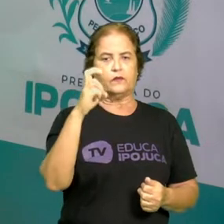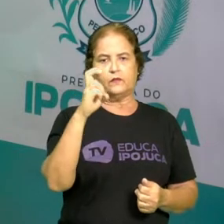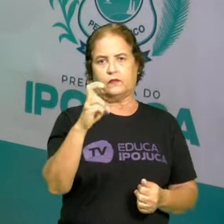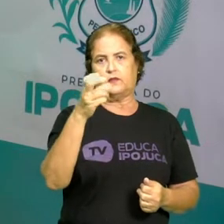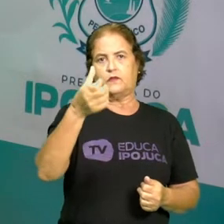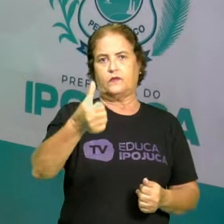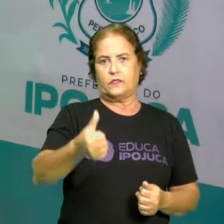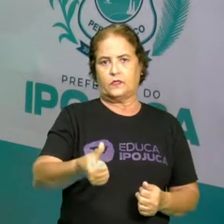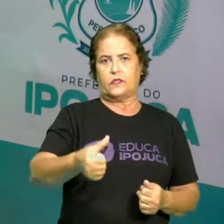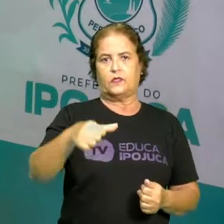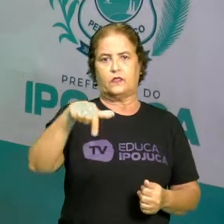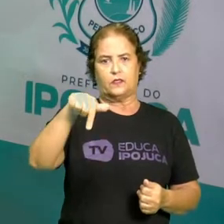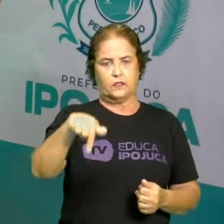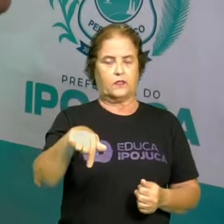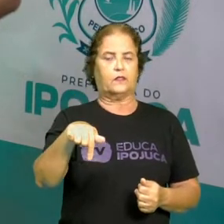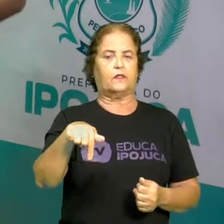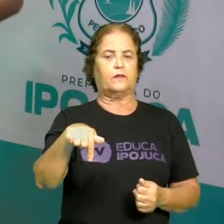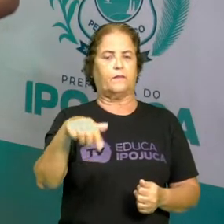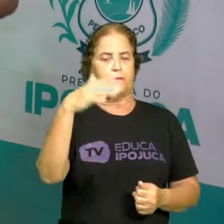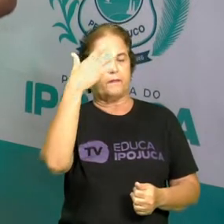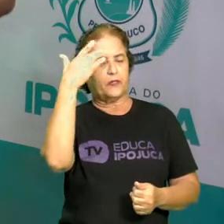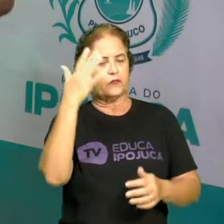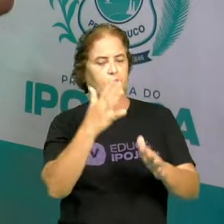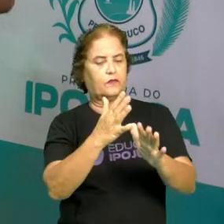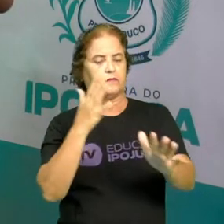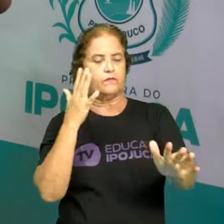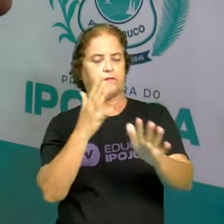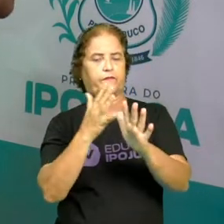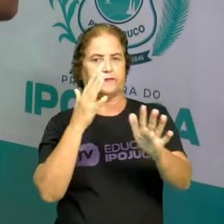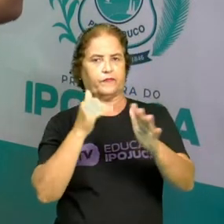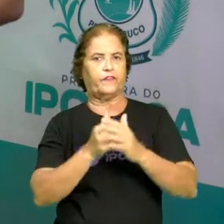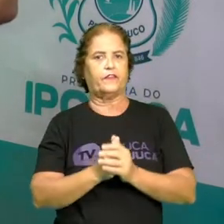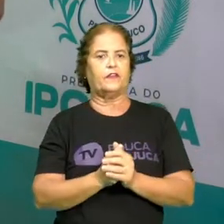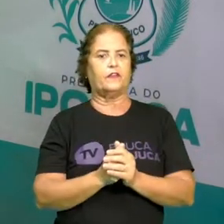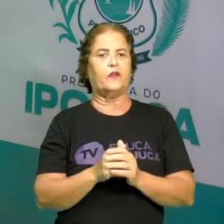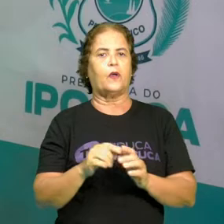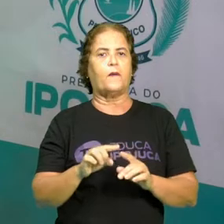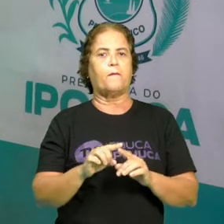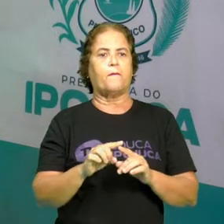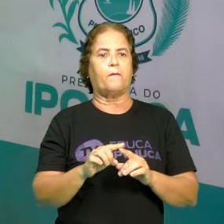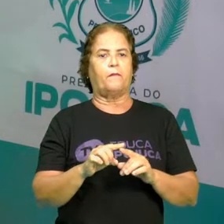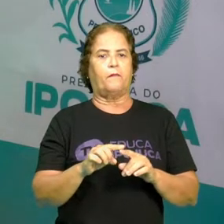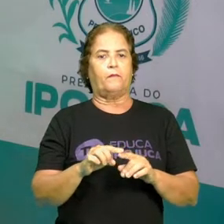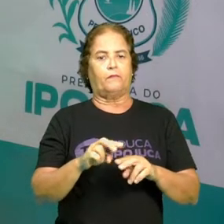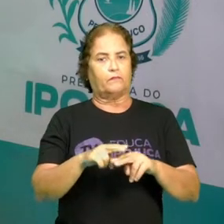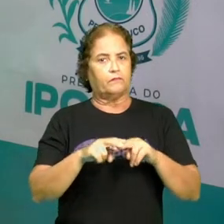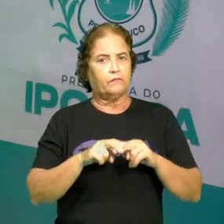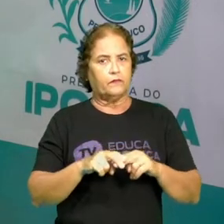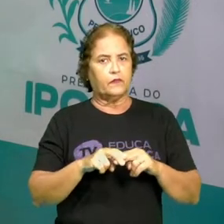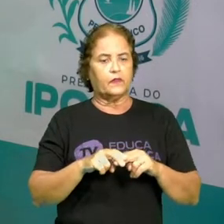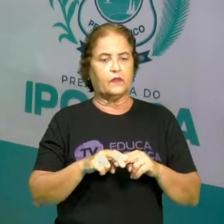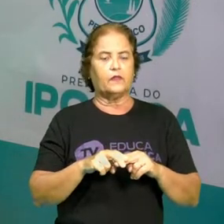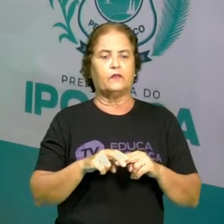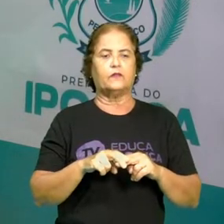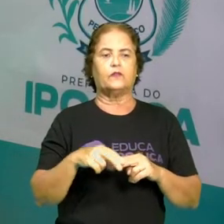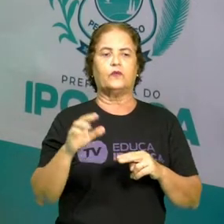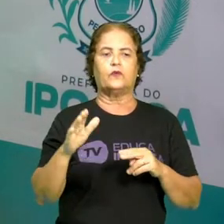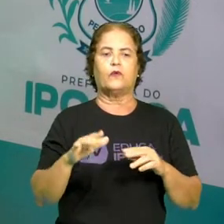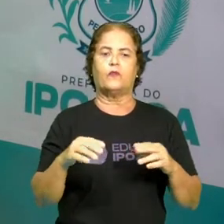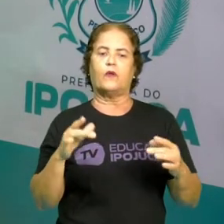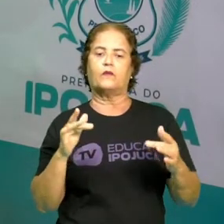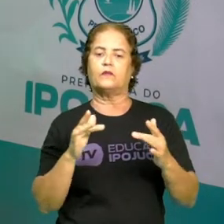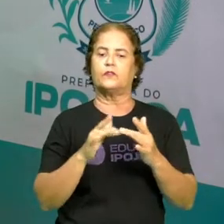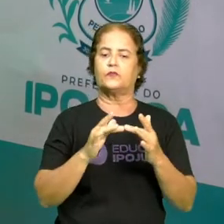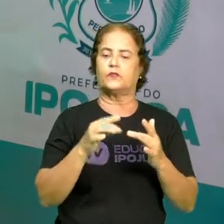5, 6, 7 pessoas na fila. Portanto, como diz aqui em cima no assunto, a correspondência